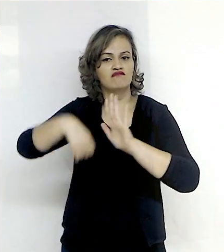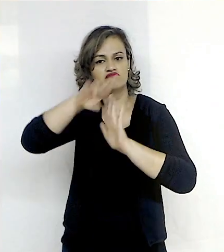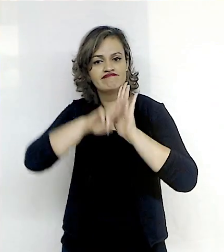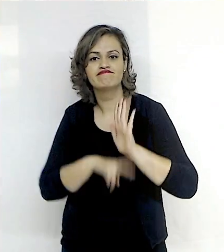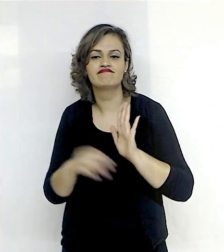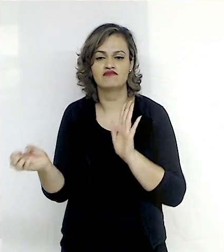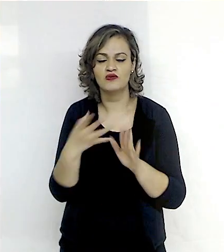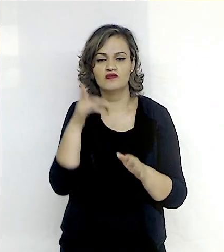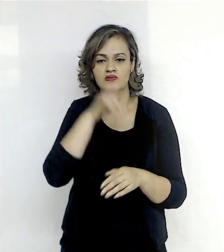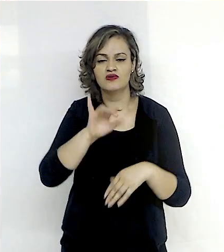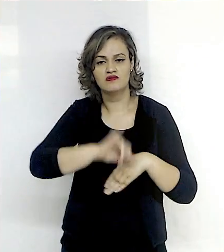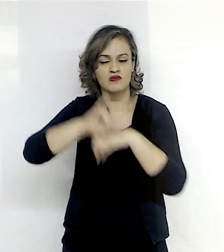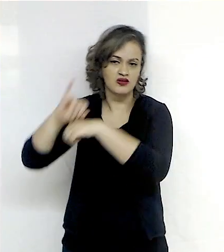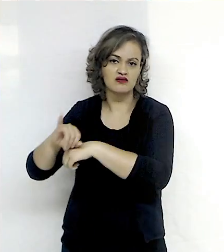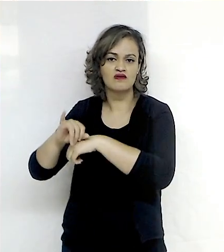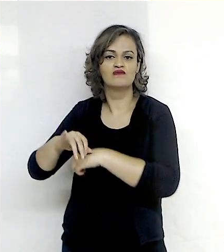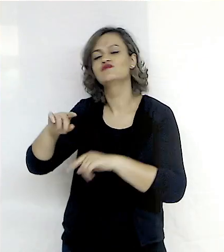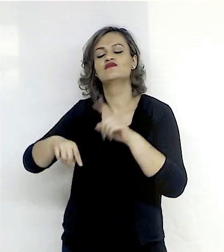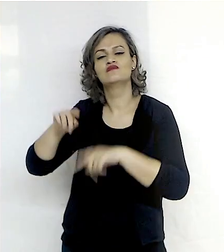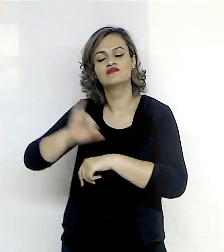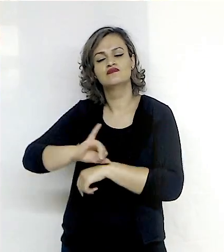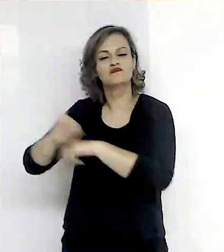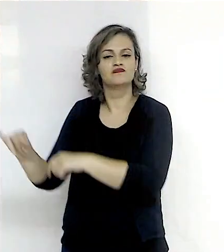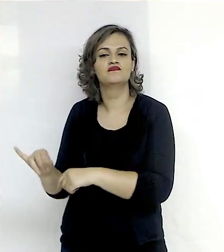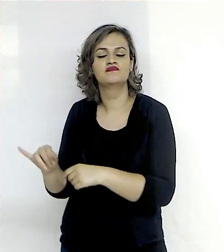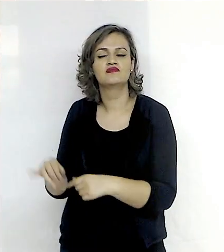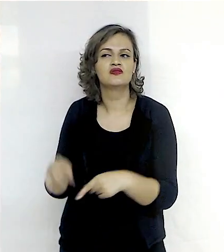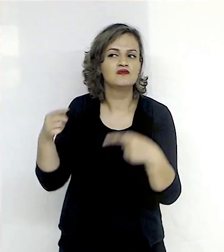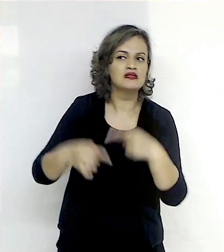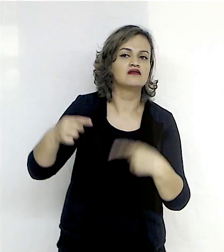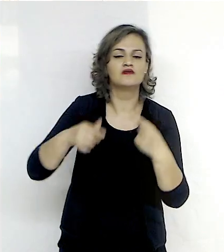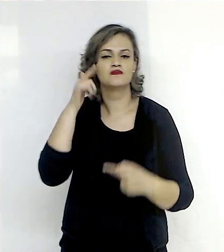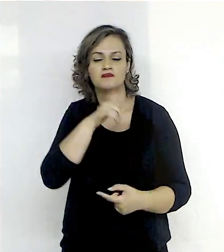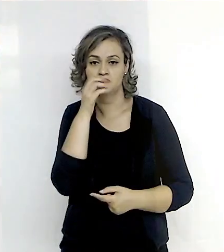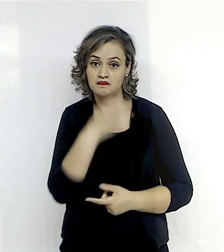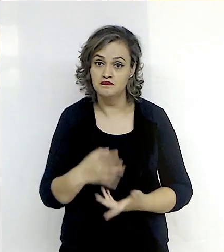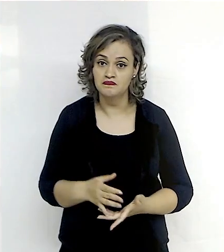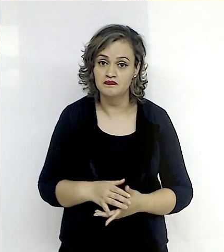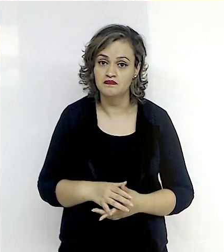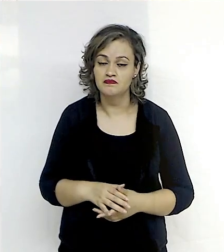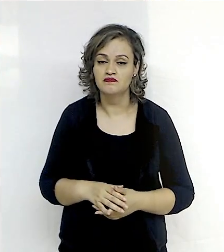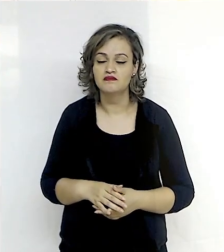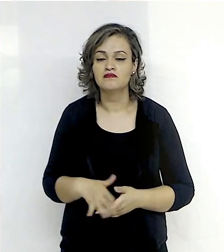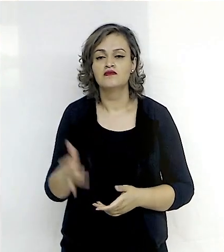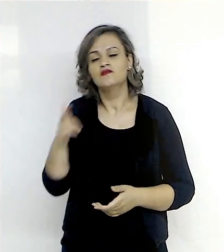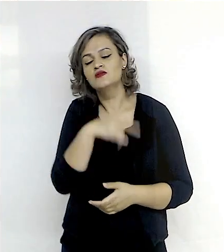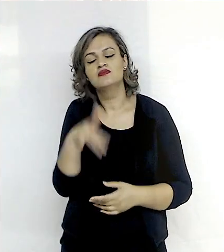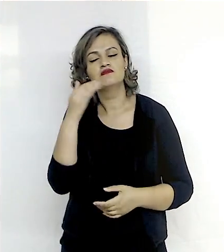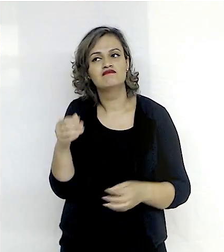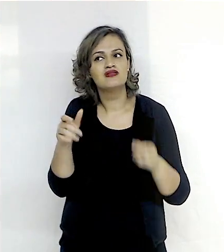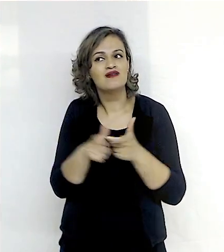para a exportação dos nossos produtos em condições de competitividade. Temos que ampliar